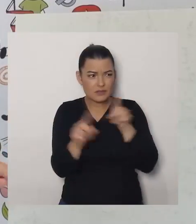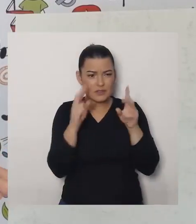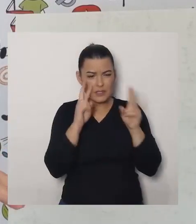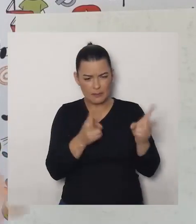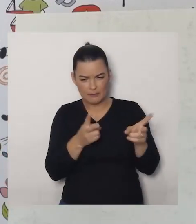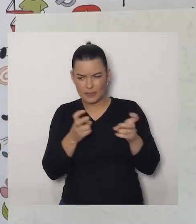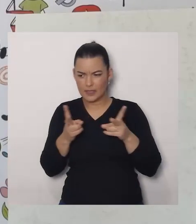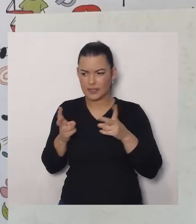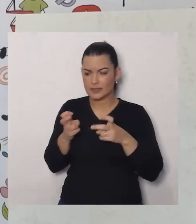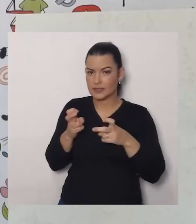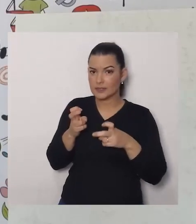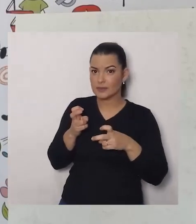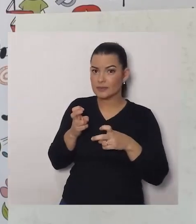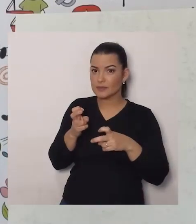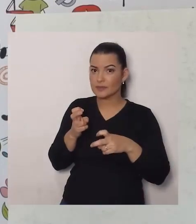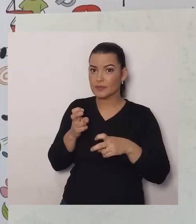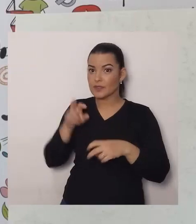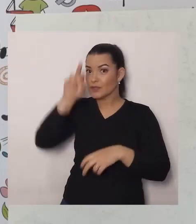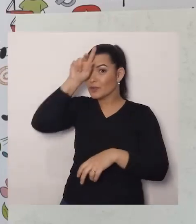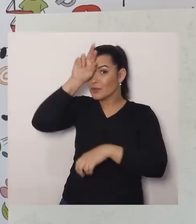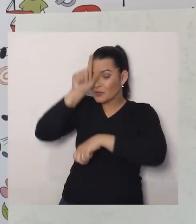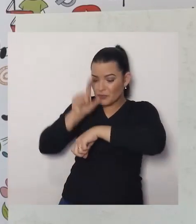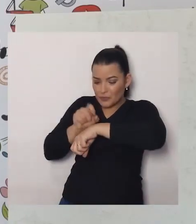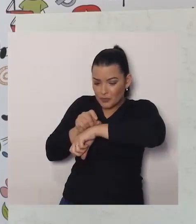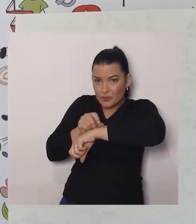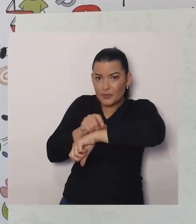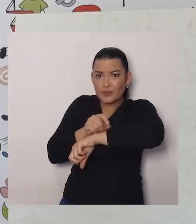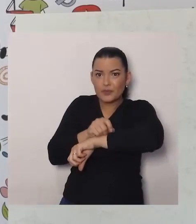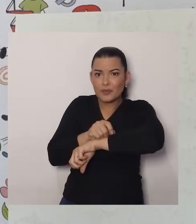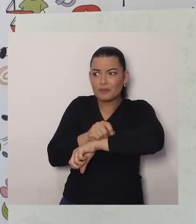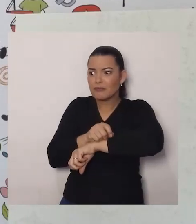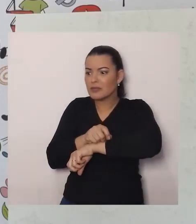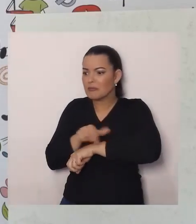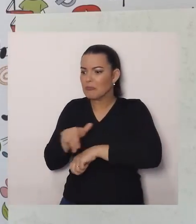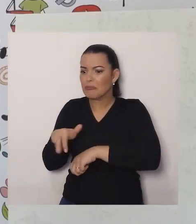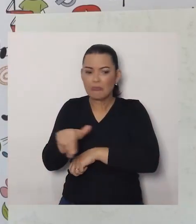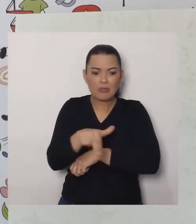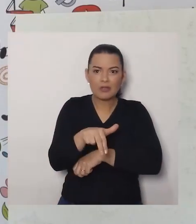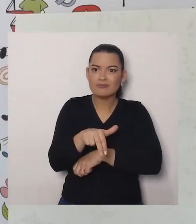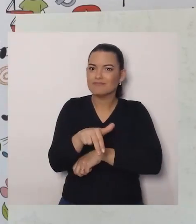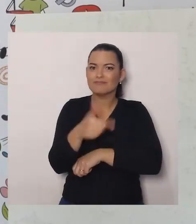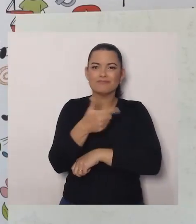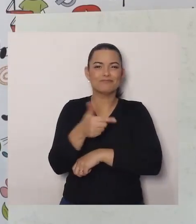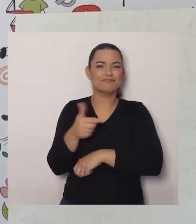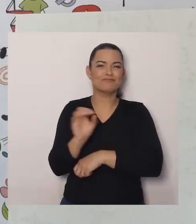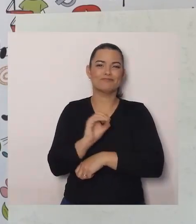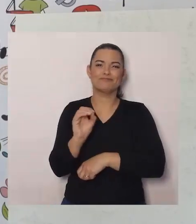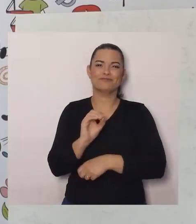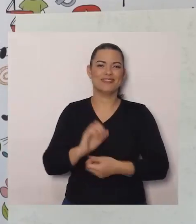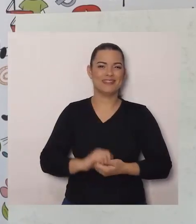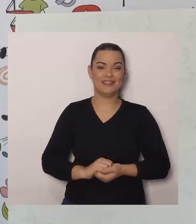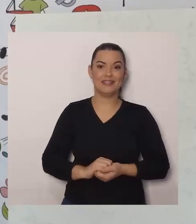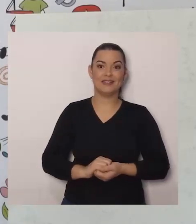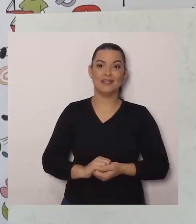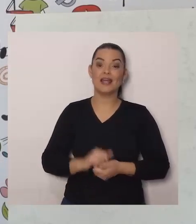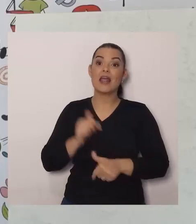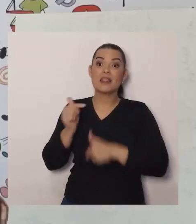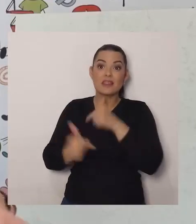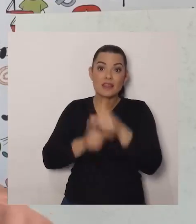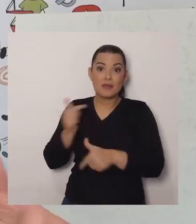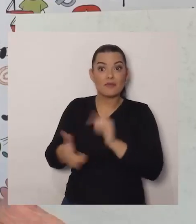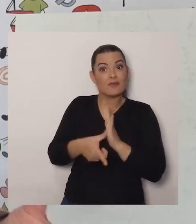Pra lá, E pra cá, Do jeito, eu acabei, De te mostrar, Nananana, Não, Elas, Trabalham,